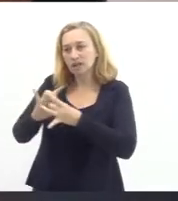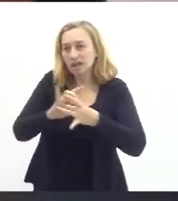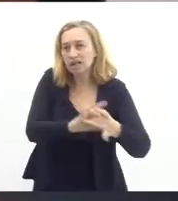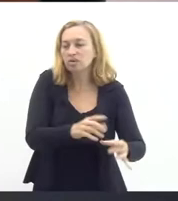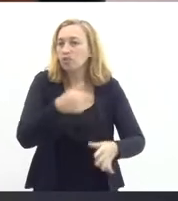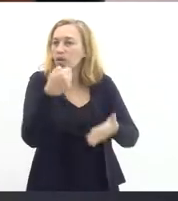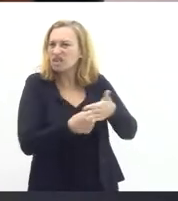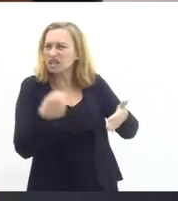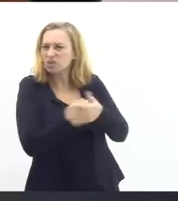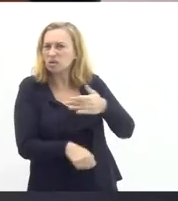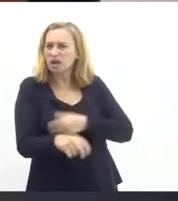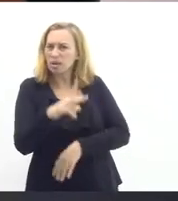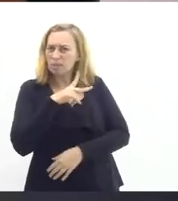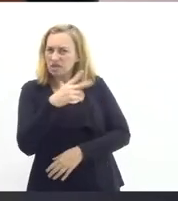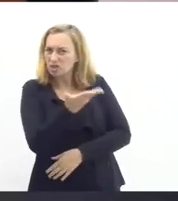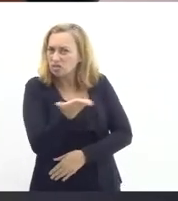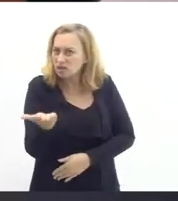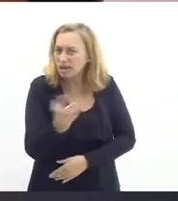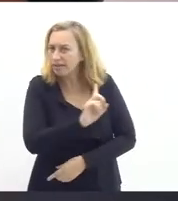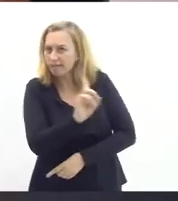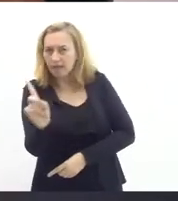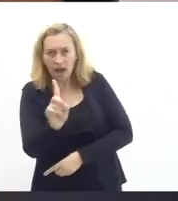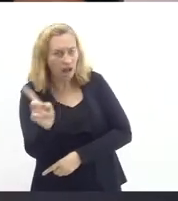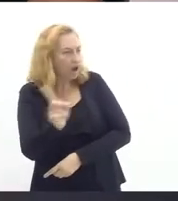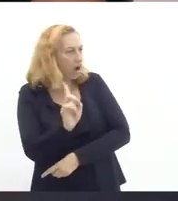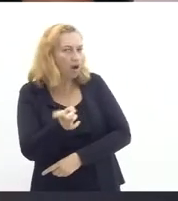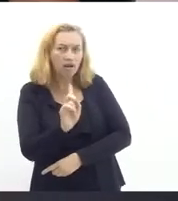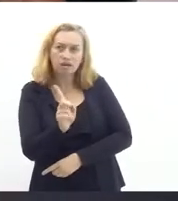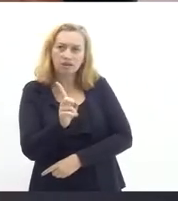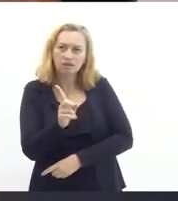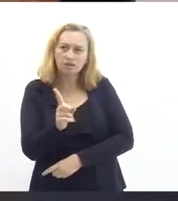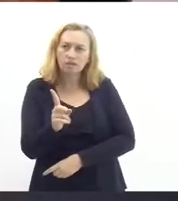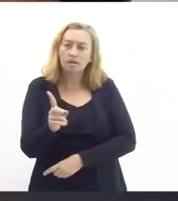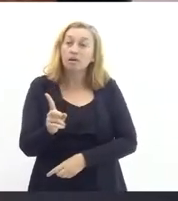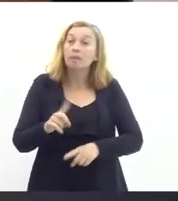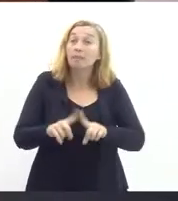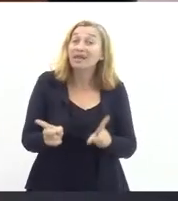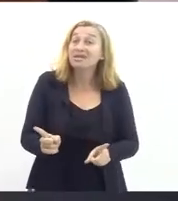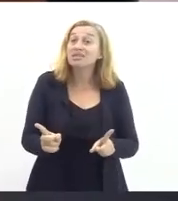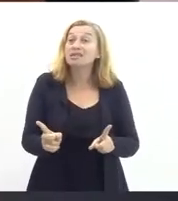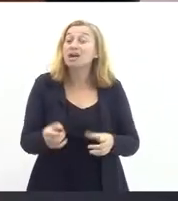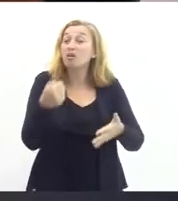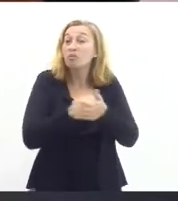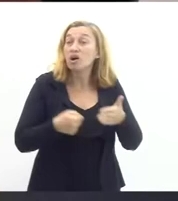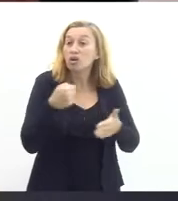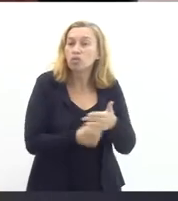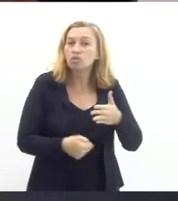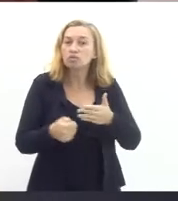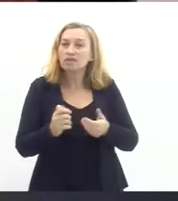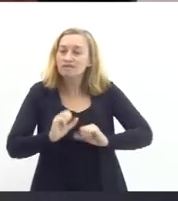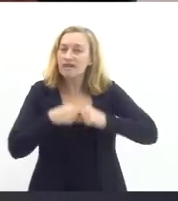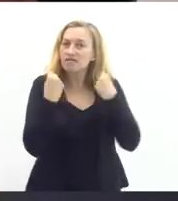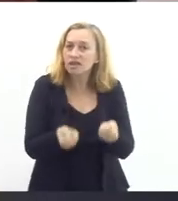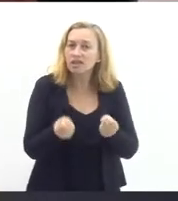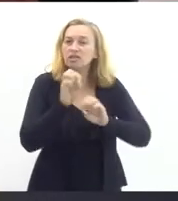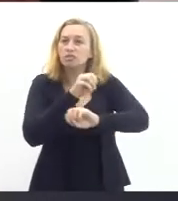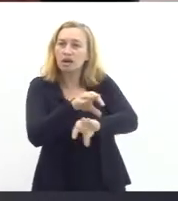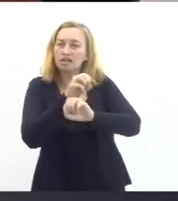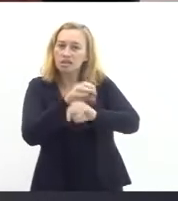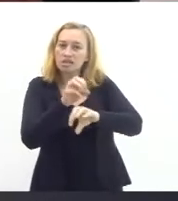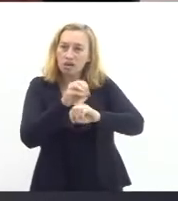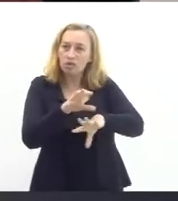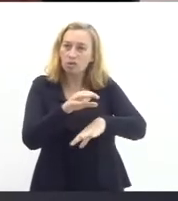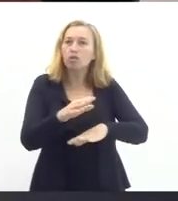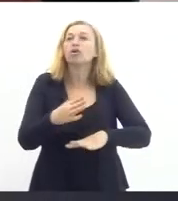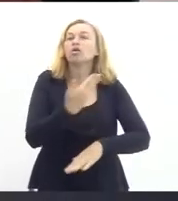luta não pessoal de vocês apenas, não meramente individual, mas é uma luta em defesa da educação pública do Rio de Janeiro, que precisa